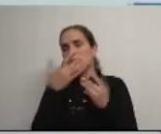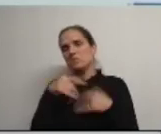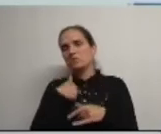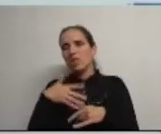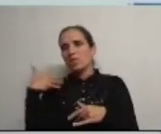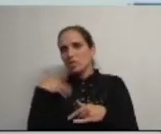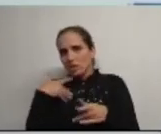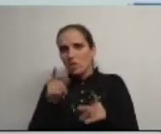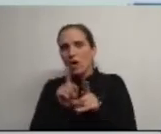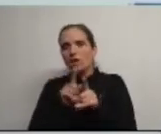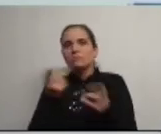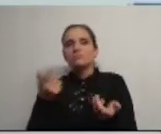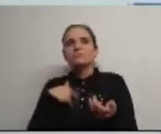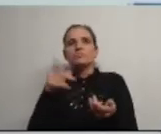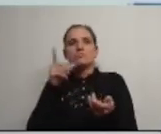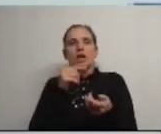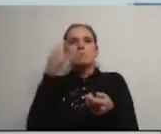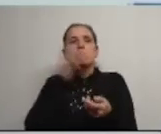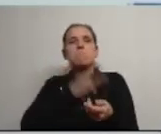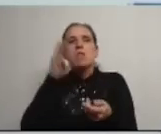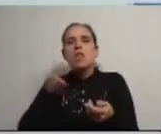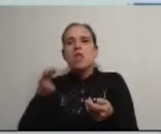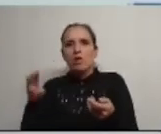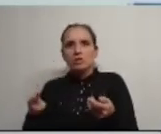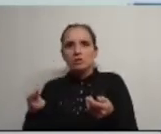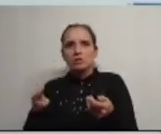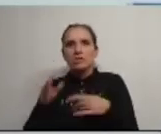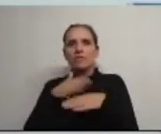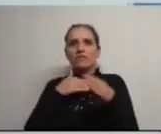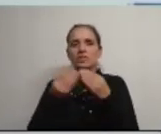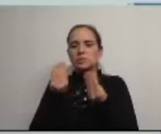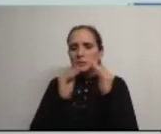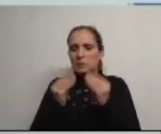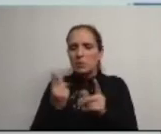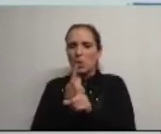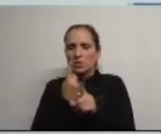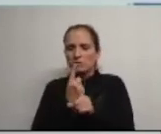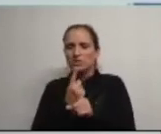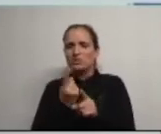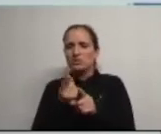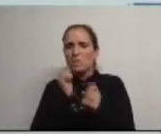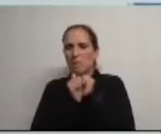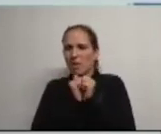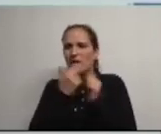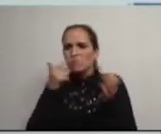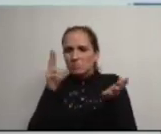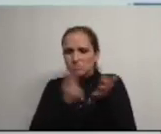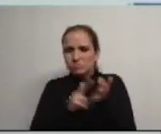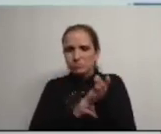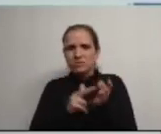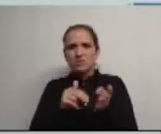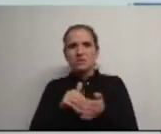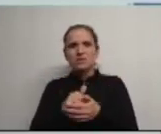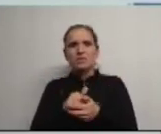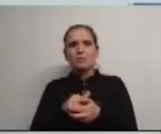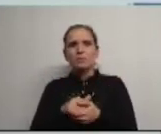manifestar ainda mais indignação com os milhões de gastos numa regeneração urbana concebida no papel e executada contra a realidade dos factos e a funcionalidade que as